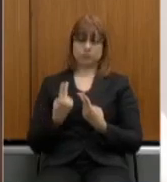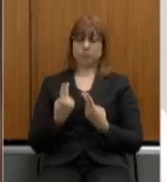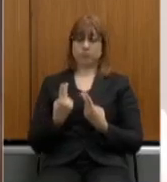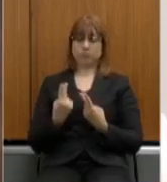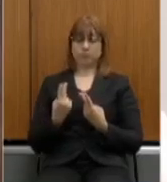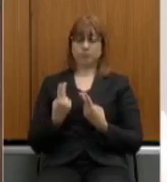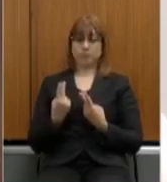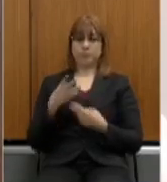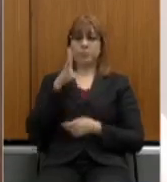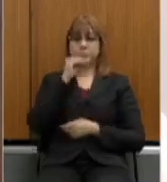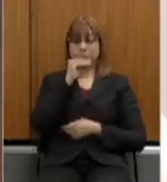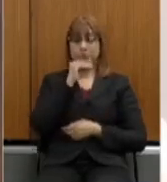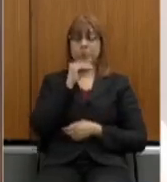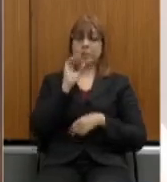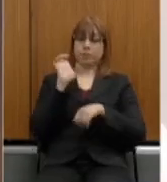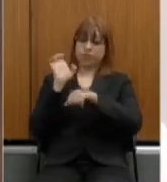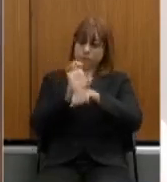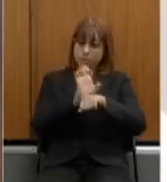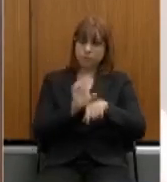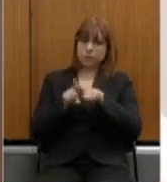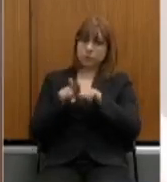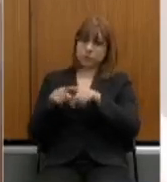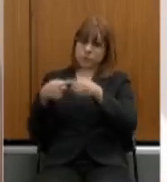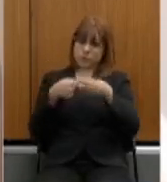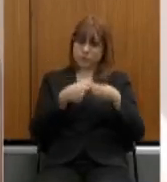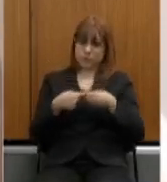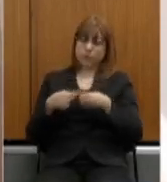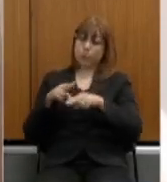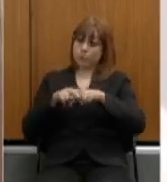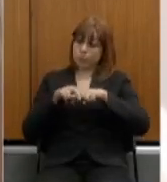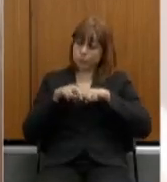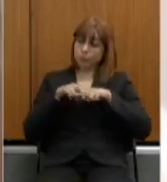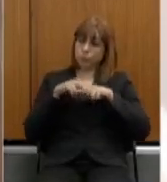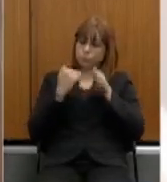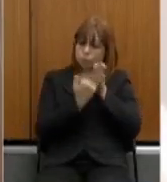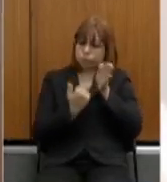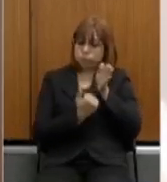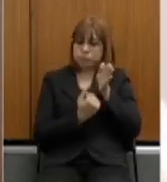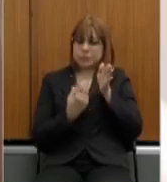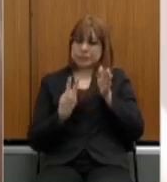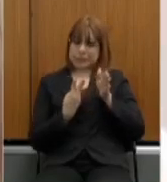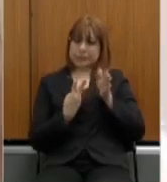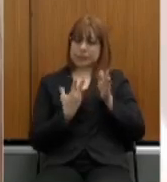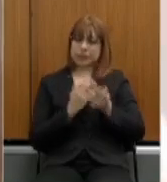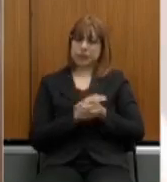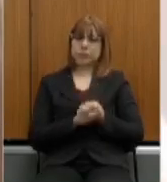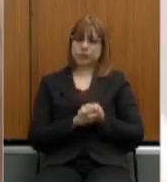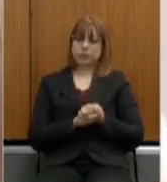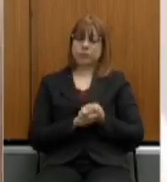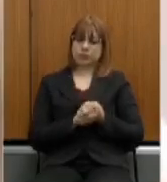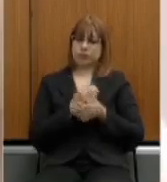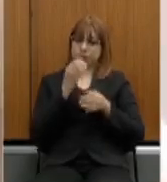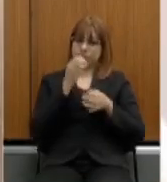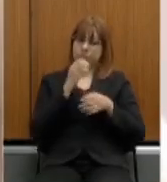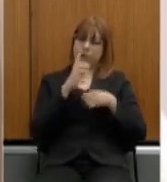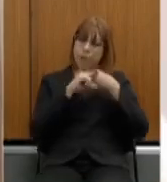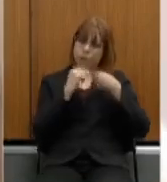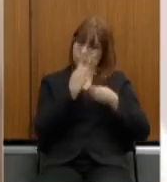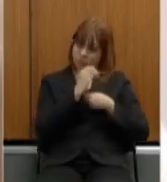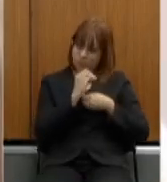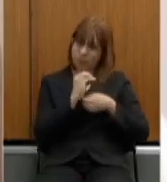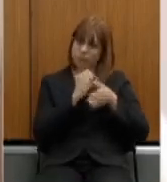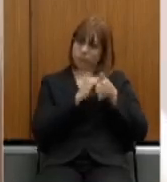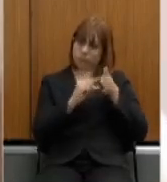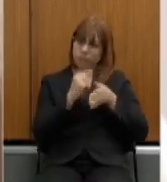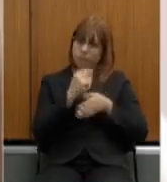estaduais e municipais. E é por isso que o inciso 3 vem com essa norma, que na